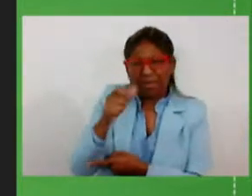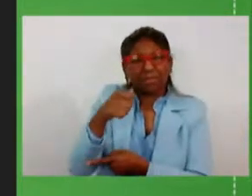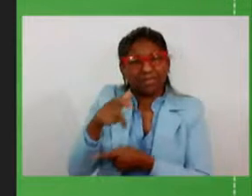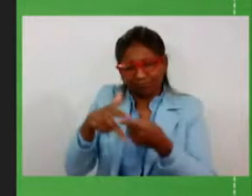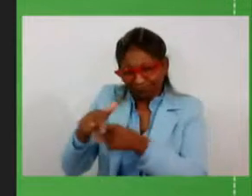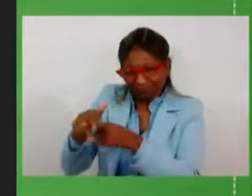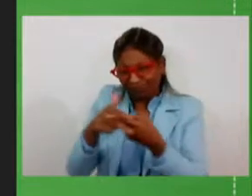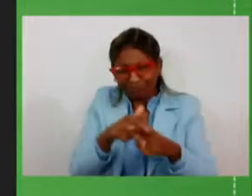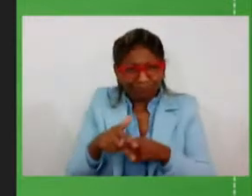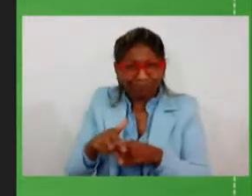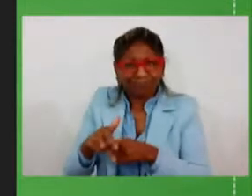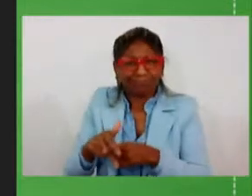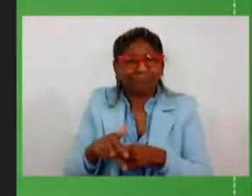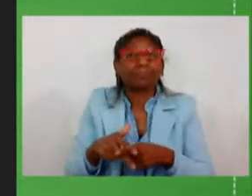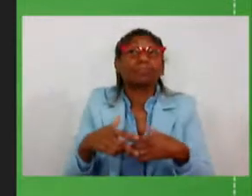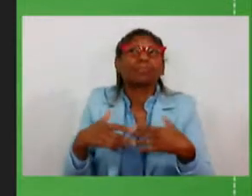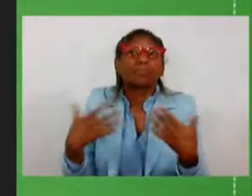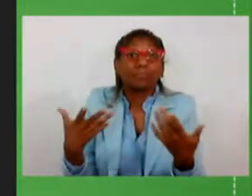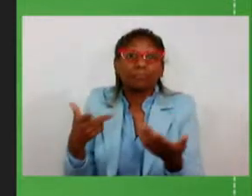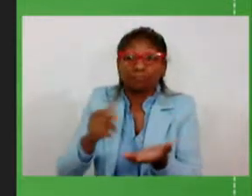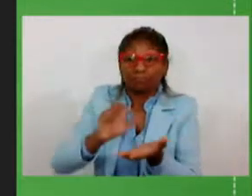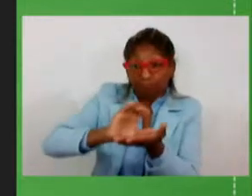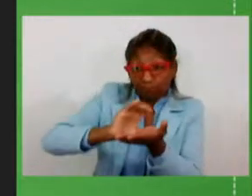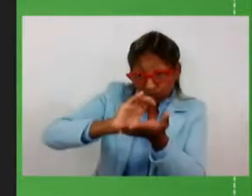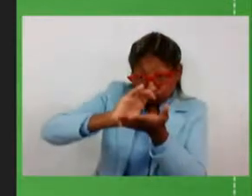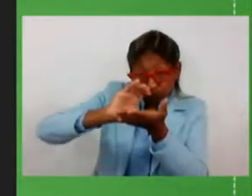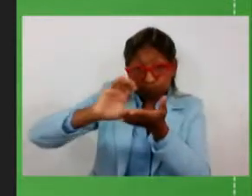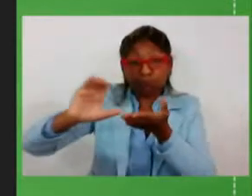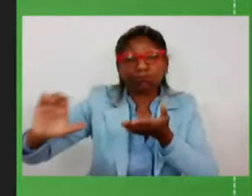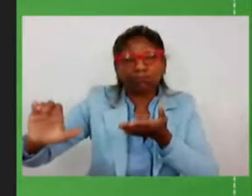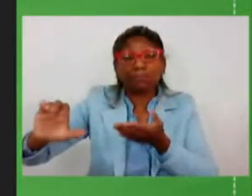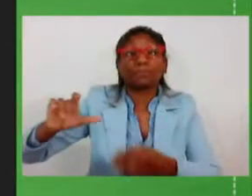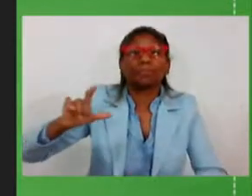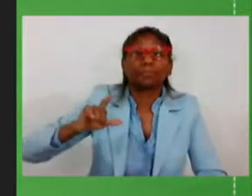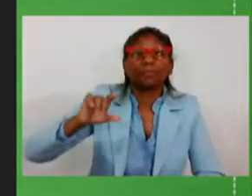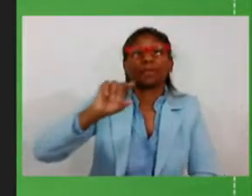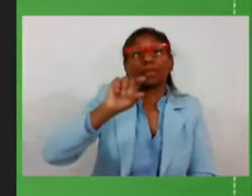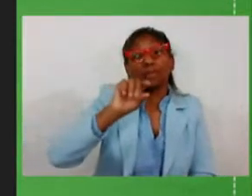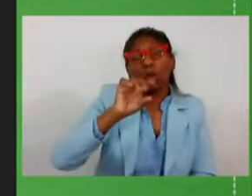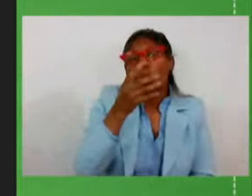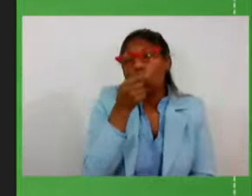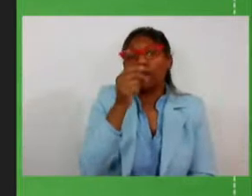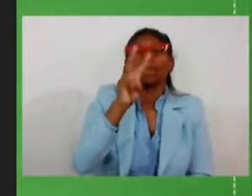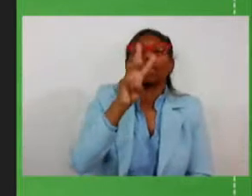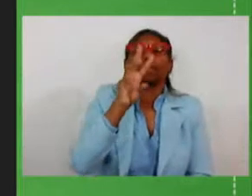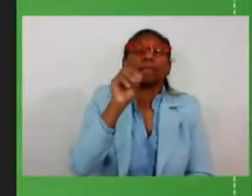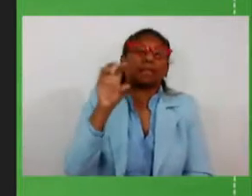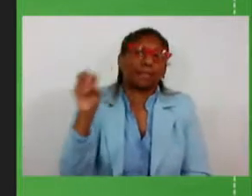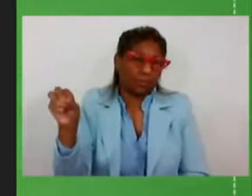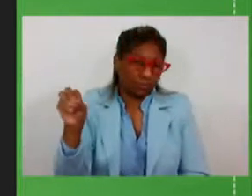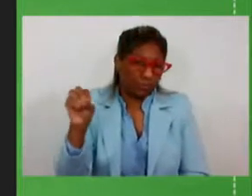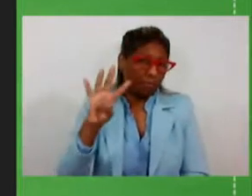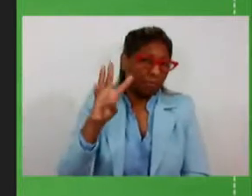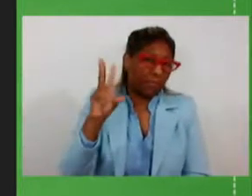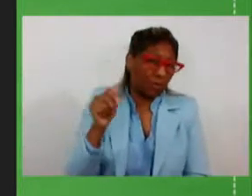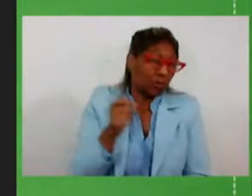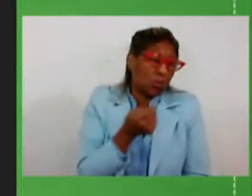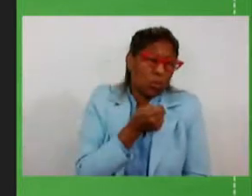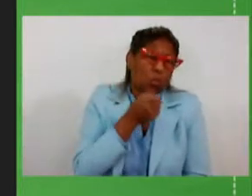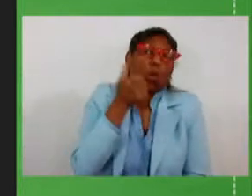investimentos para estar em melhores condições, receberão quase 300 milhões, serão 294 milhões de reais.